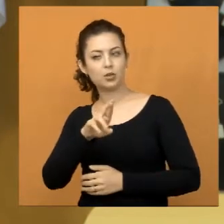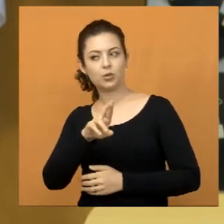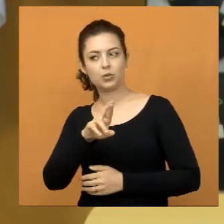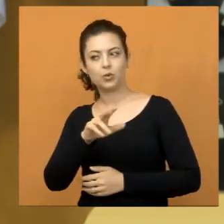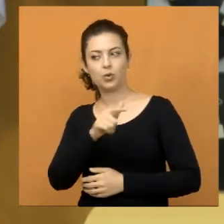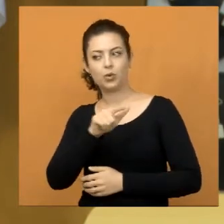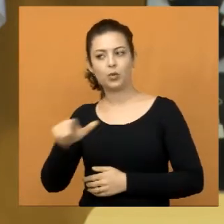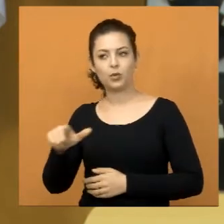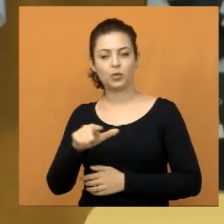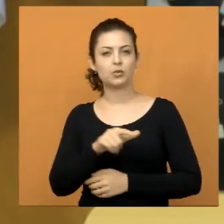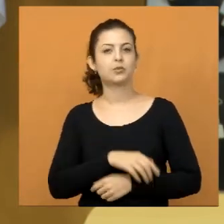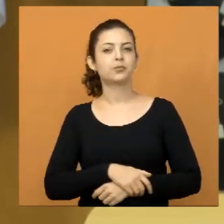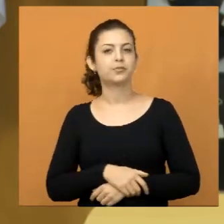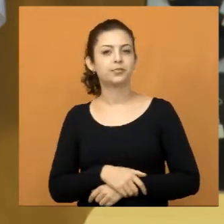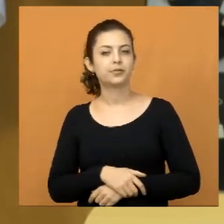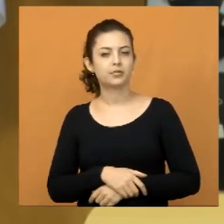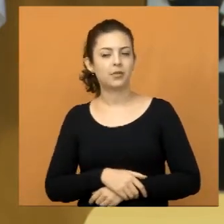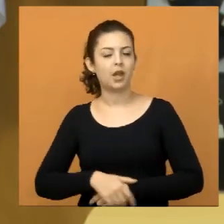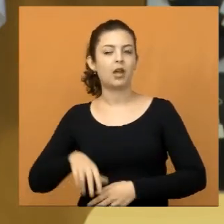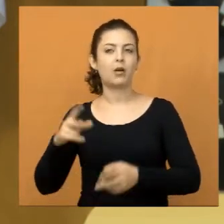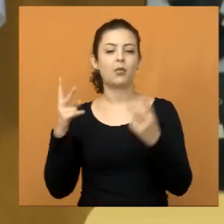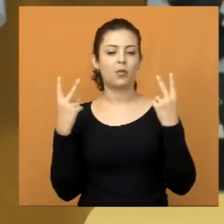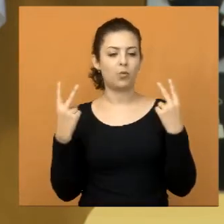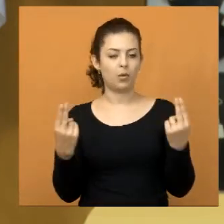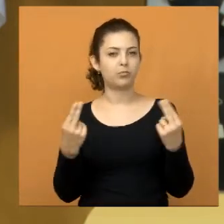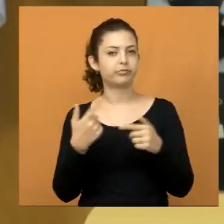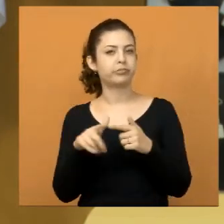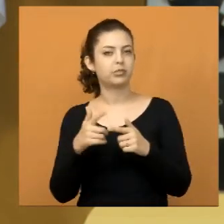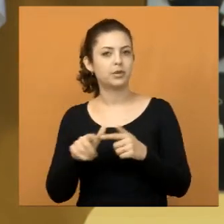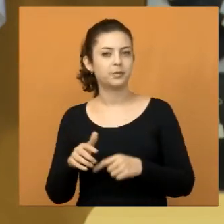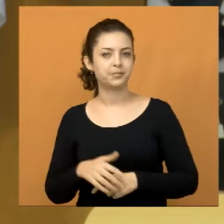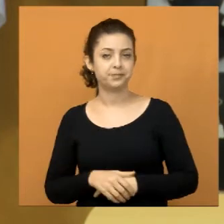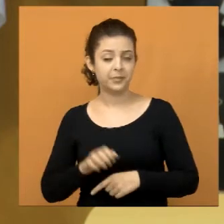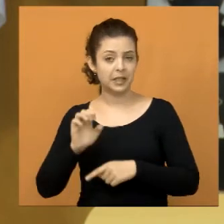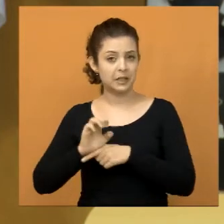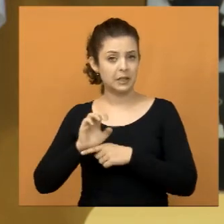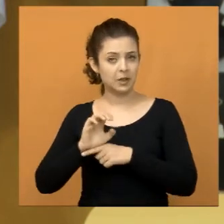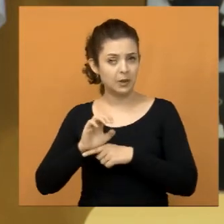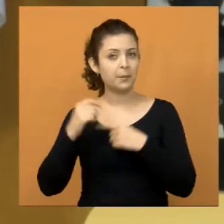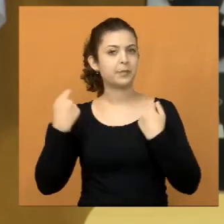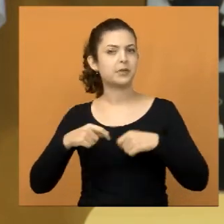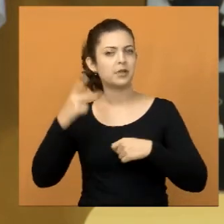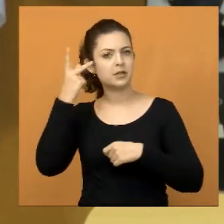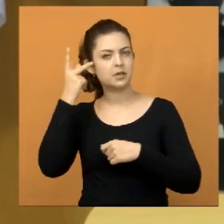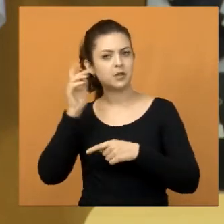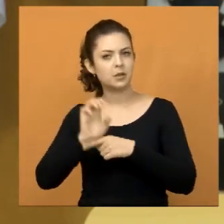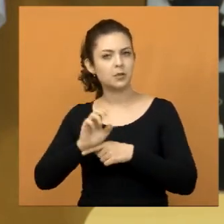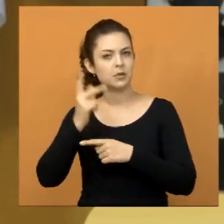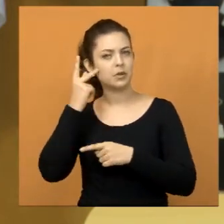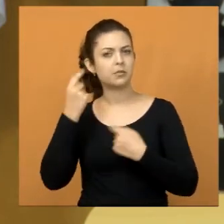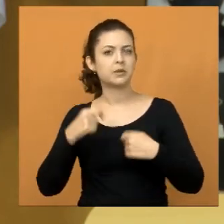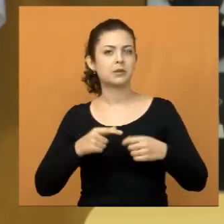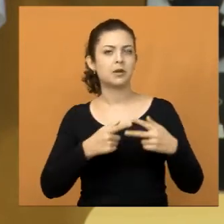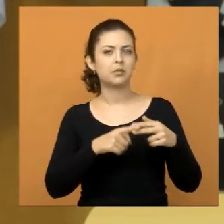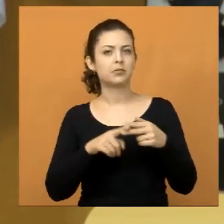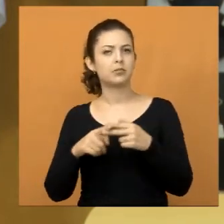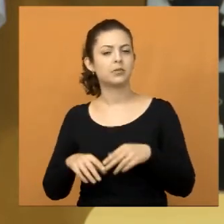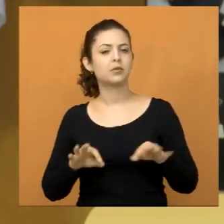escola Antônio Martins da Silva, que também passa pela mesma situação. Também é escola estadual, precisa de manutenção, então vamos